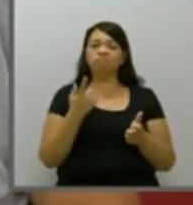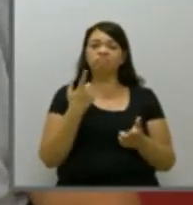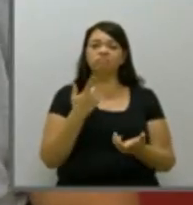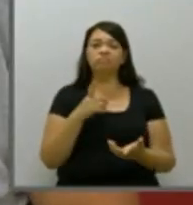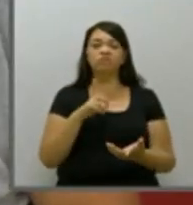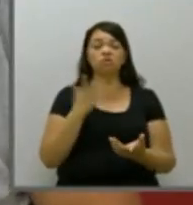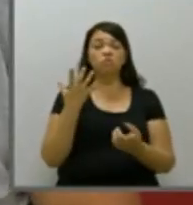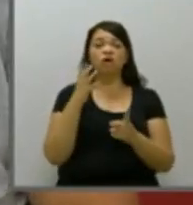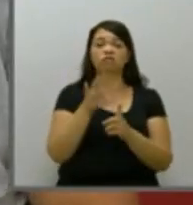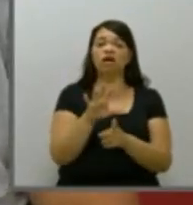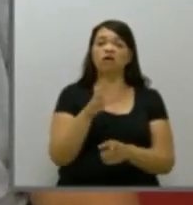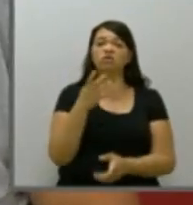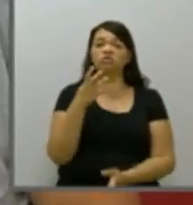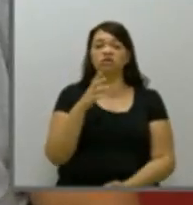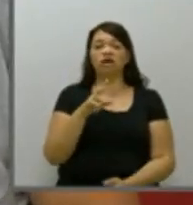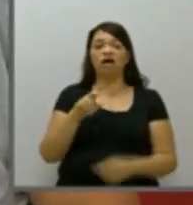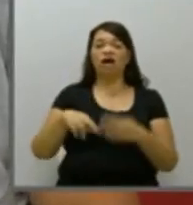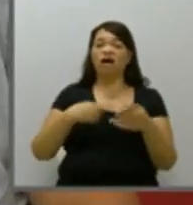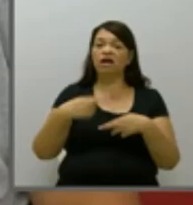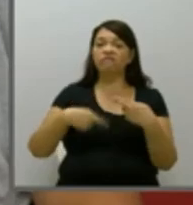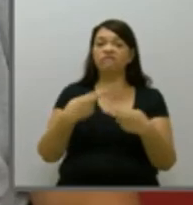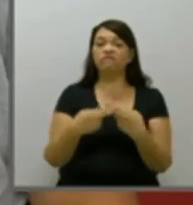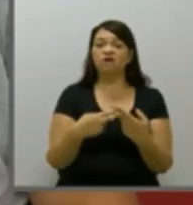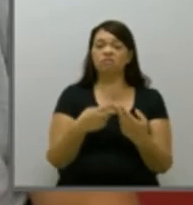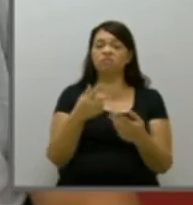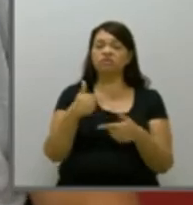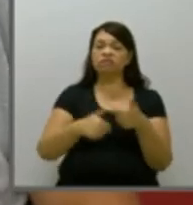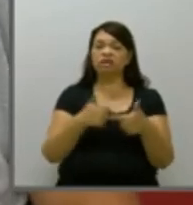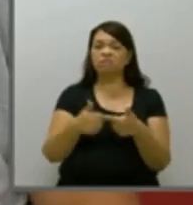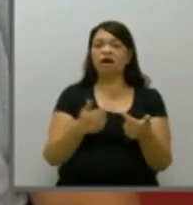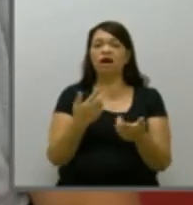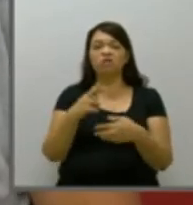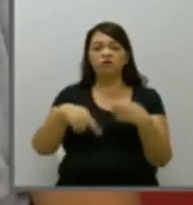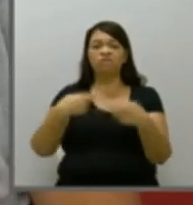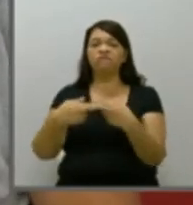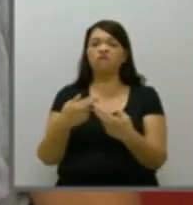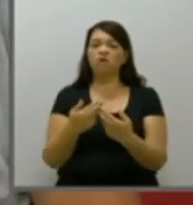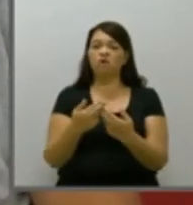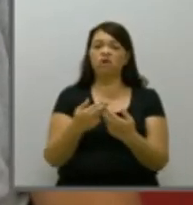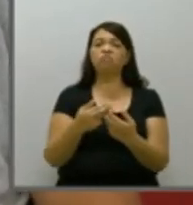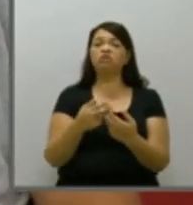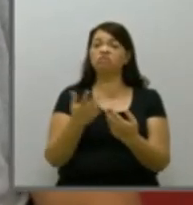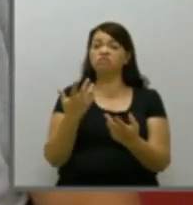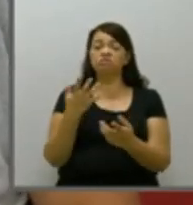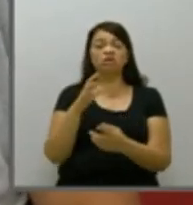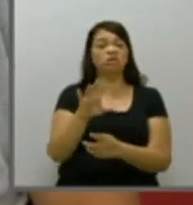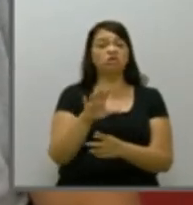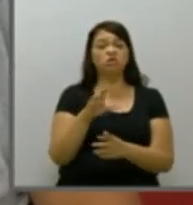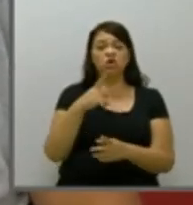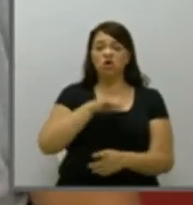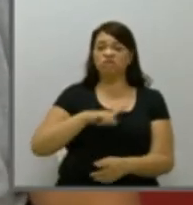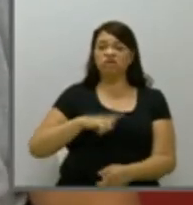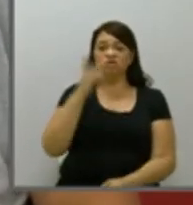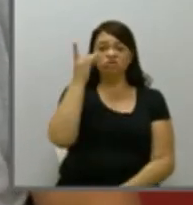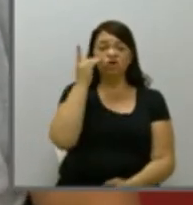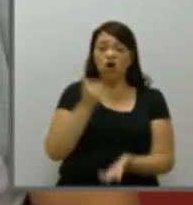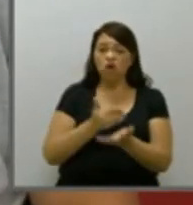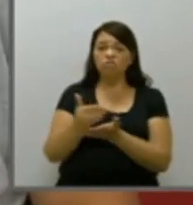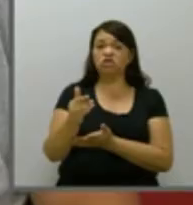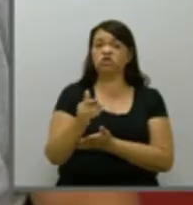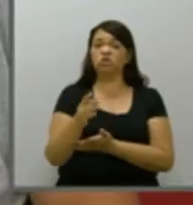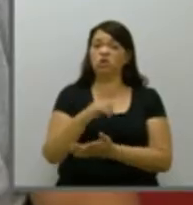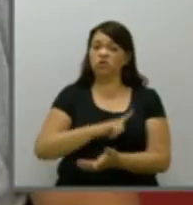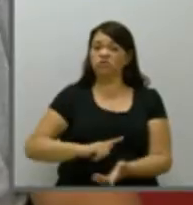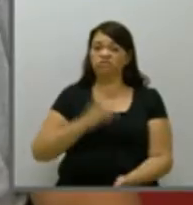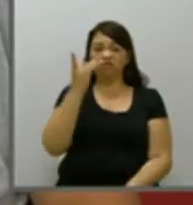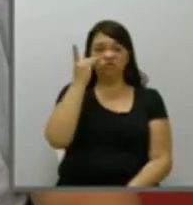ataques contra a Previdência, a reforma da Previdência, a reforma trabalhista do Temer, já iniciou lá atrás no governo Dilma. Começou, inclusive, com o governo Dilma. Então, nós queremos